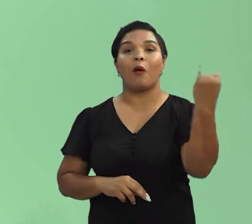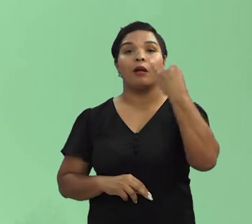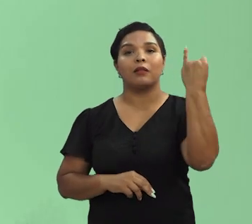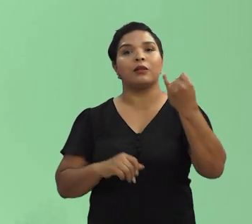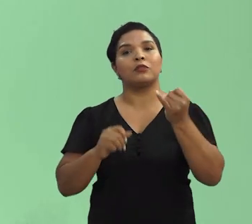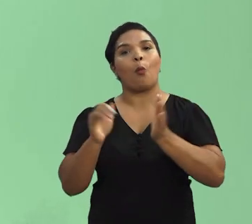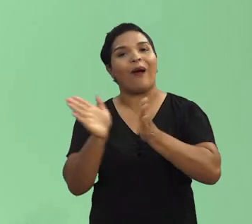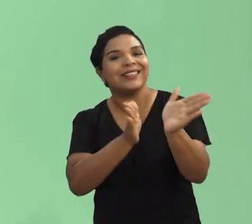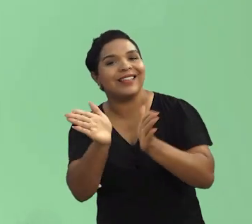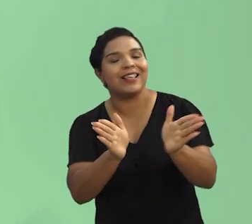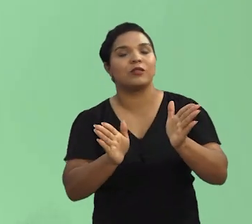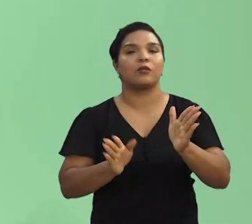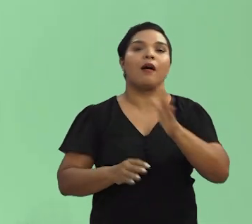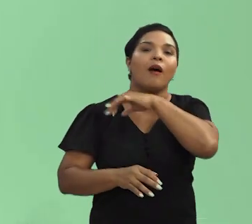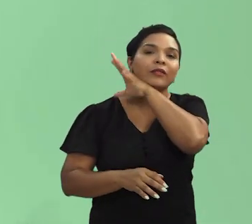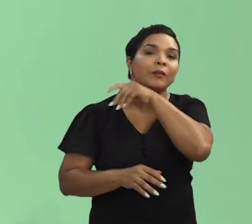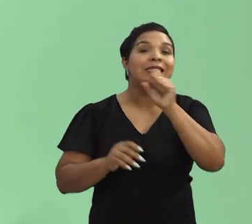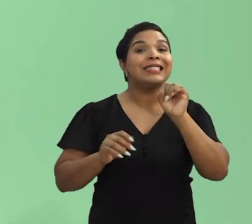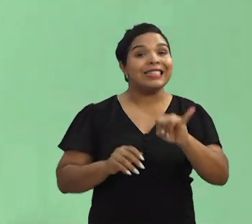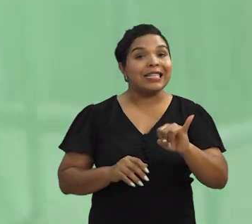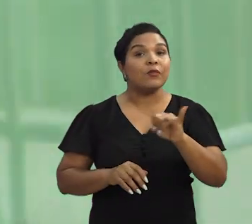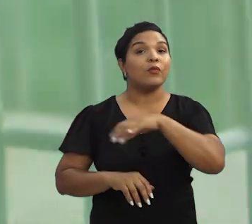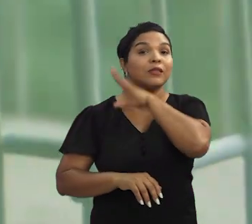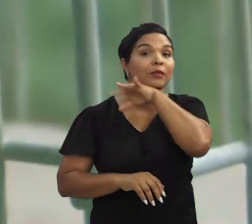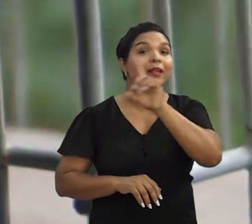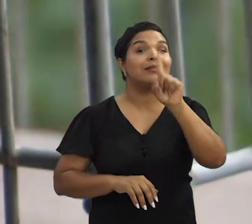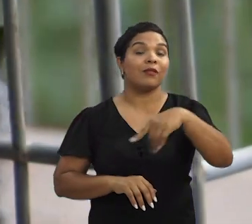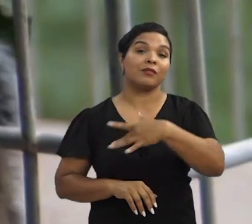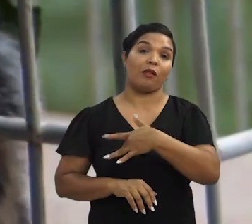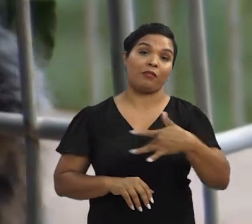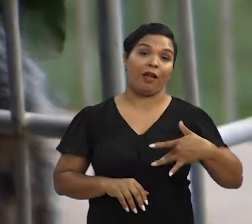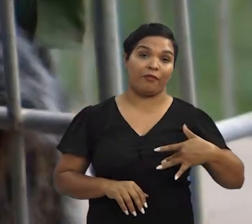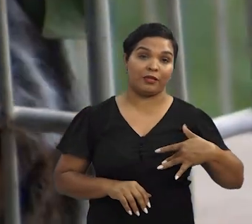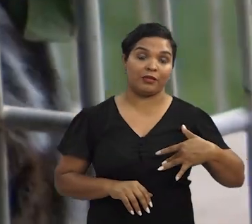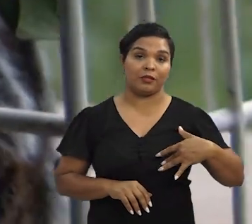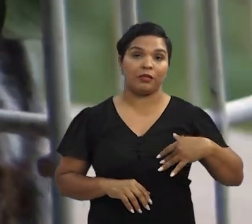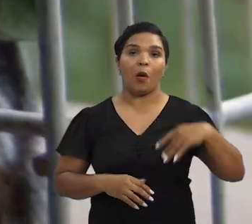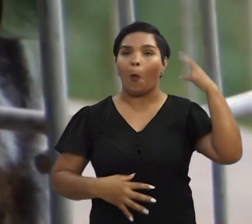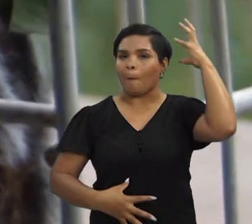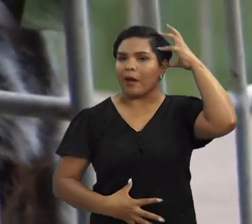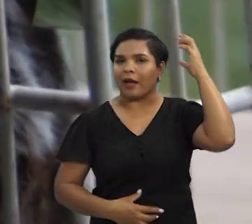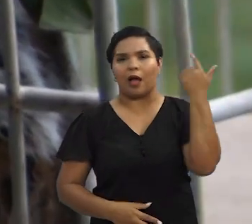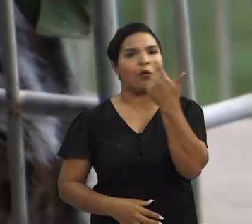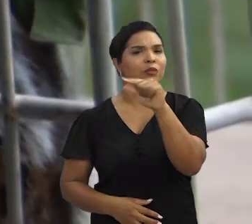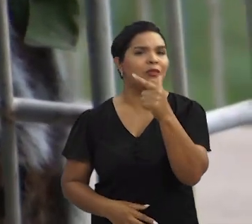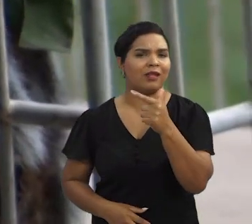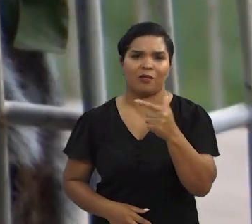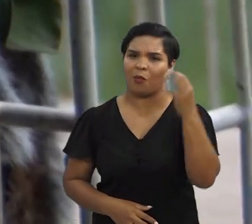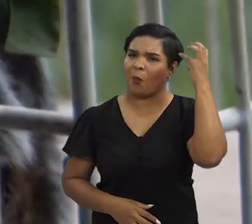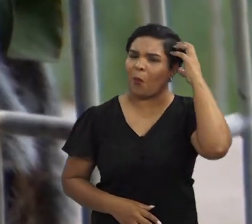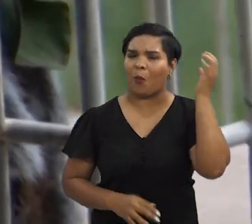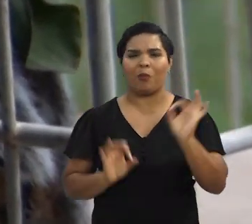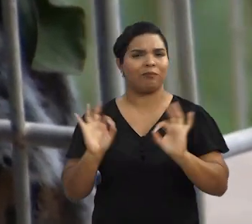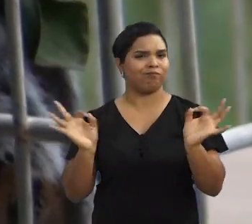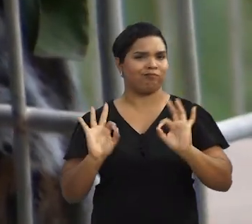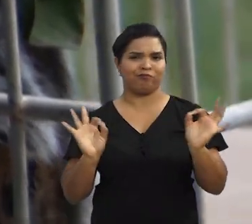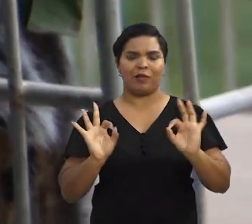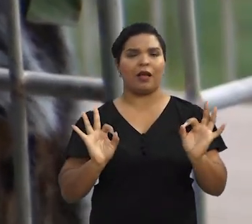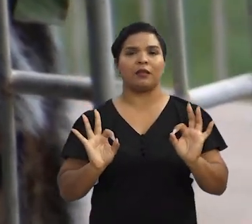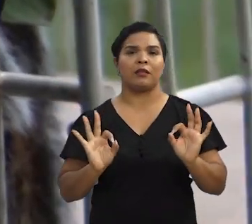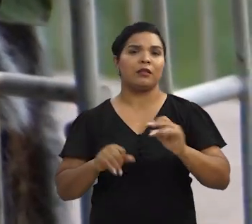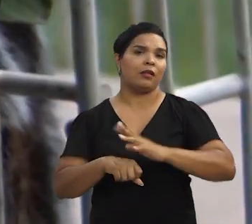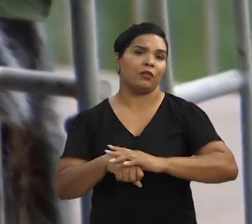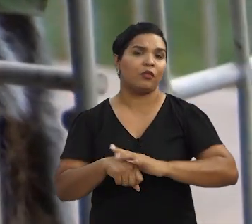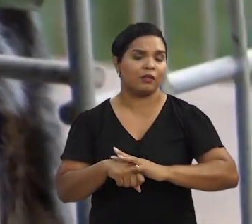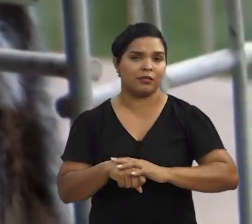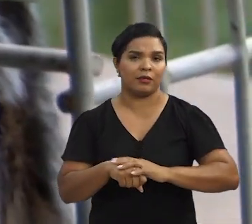o acesso a esses animais e saber se eles são saudáveis ou não. Então lembre-se que um macaco não tem culpa, ou qualquer animal que estiver doente, ele